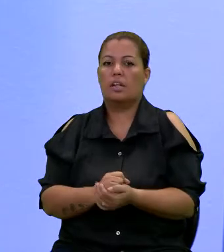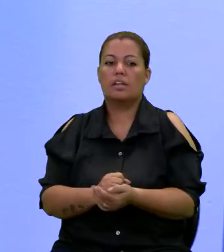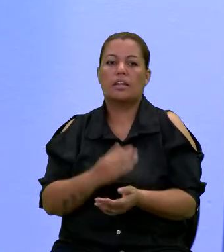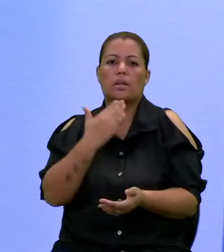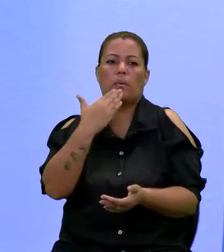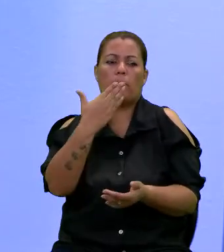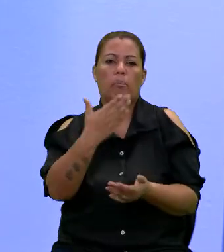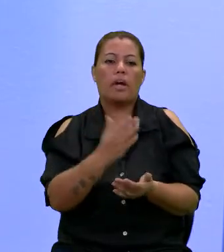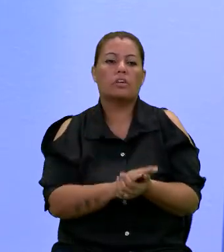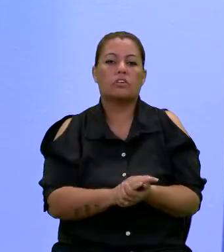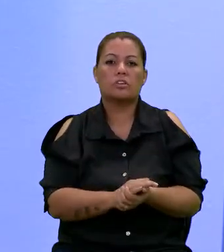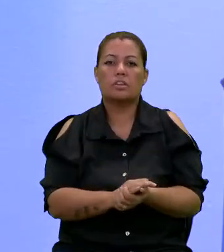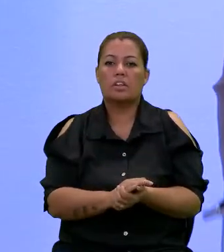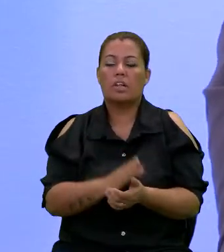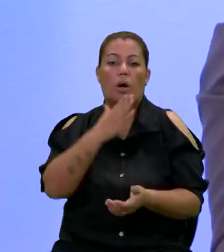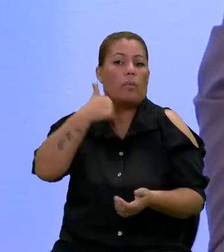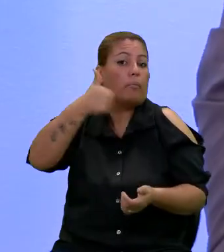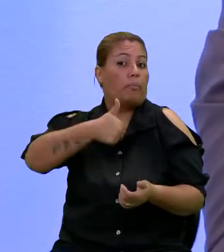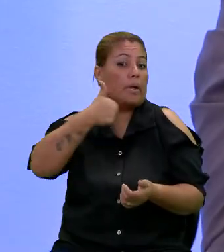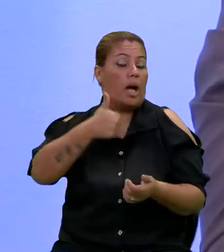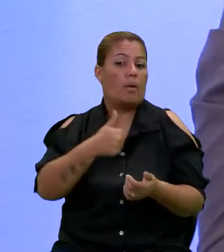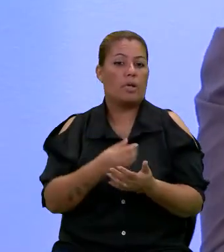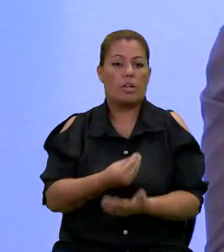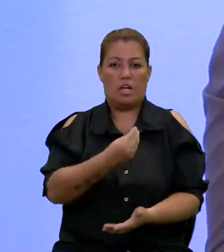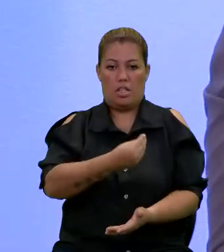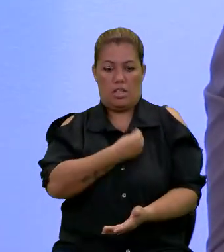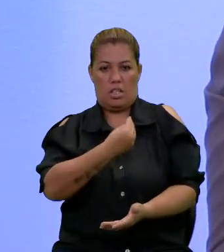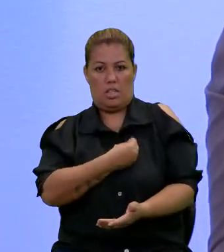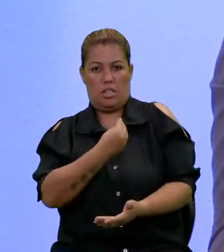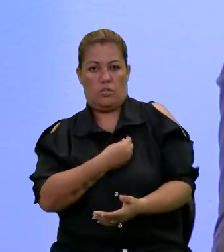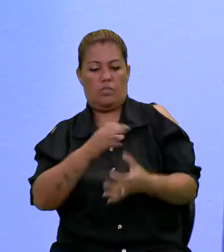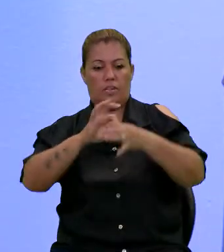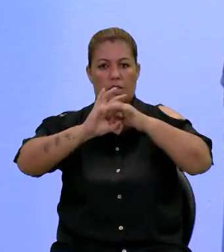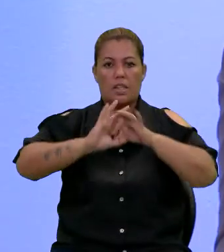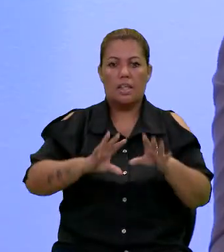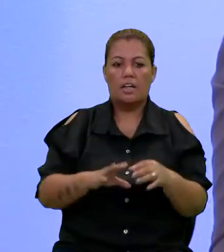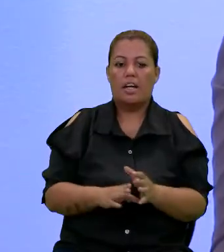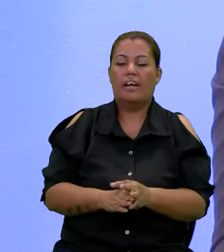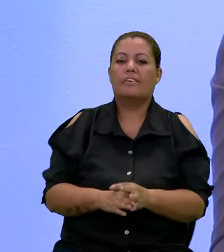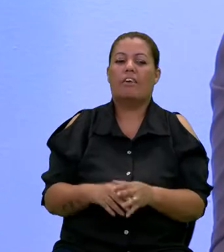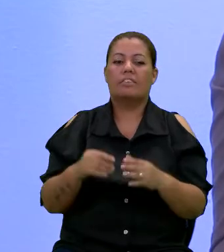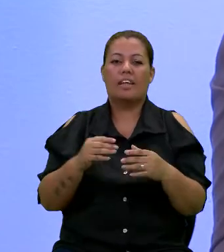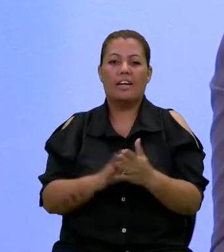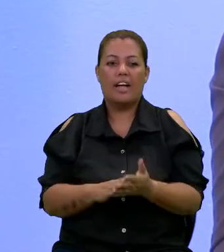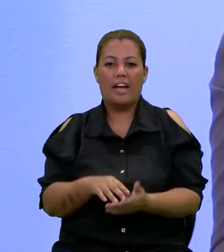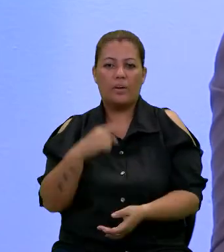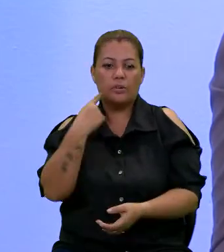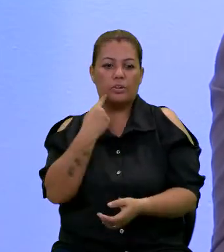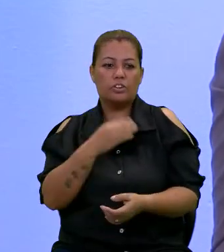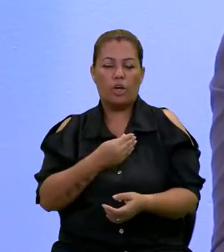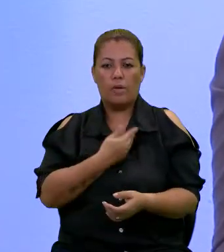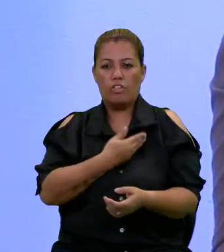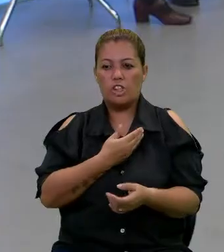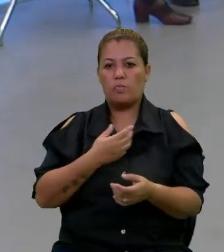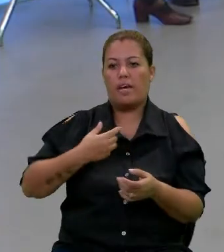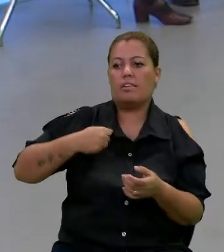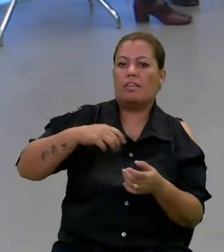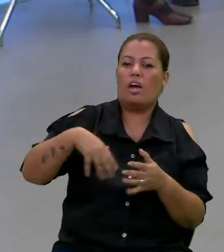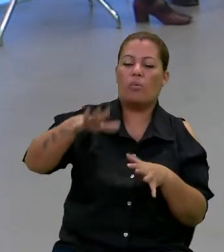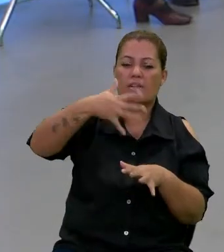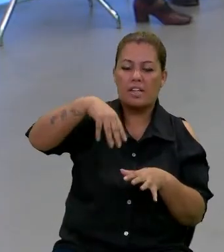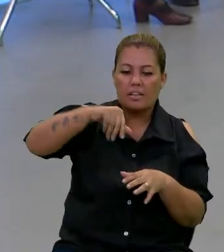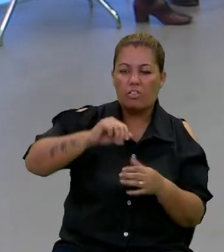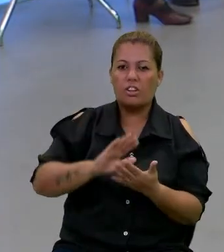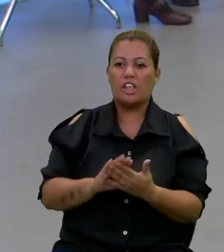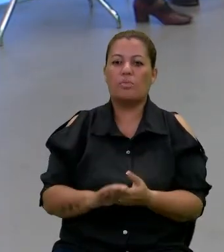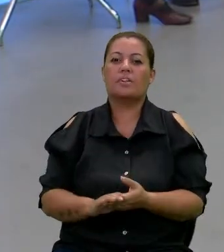pede para melhorar a sua vida e a sua autonomia, né? Então, os surdos, geralmente, eles pedem,